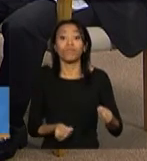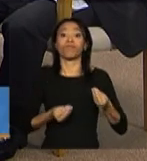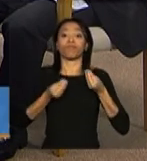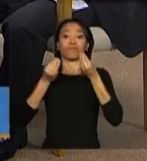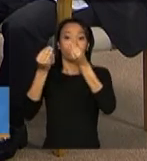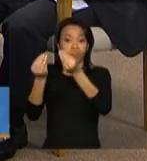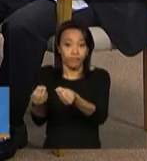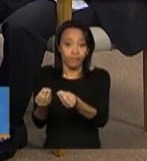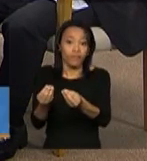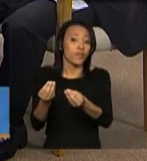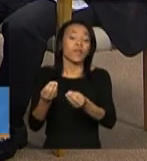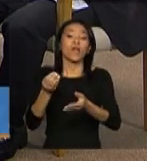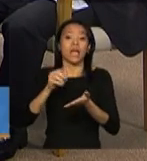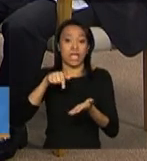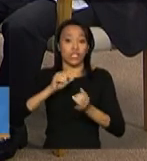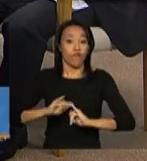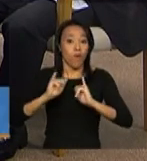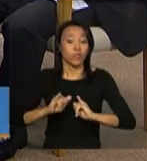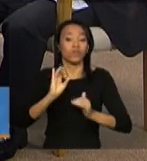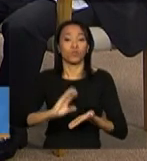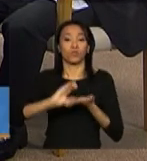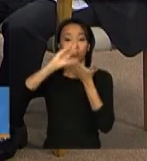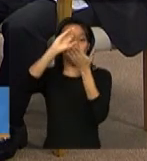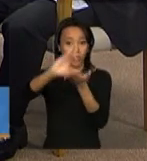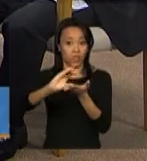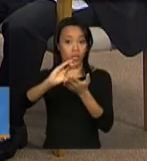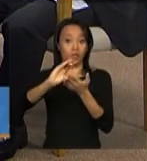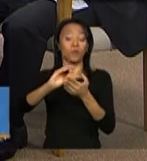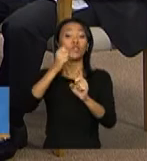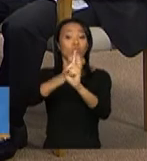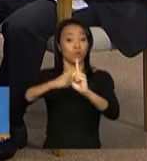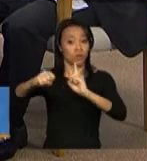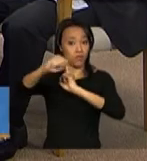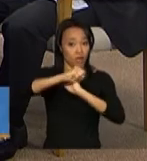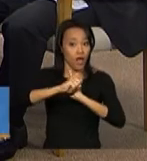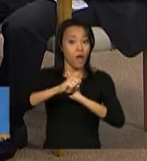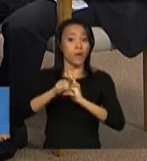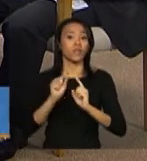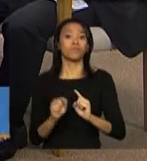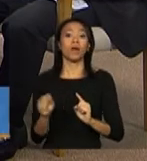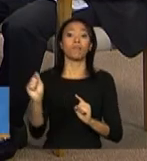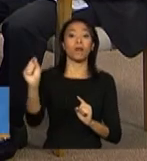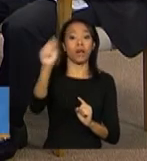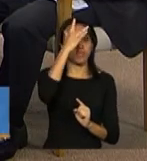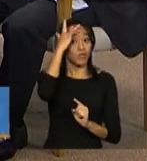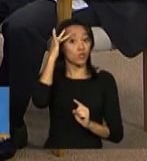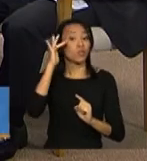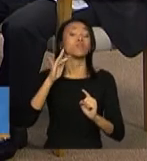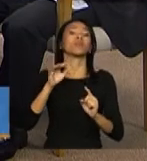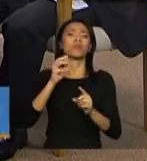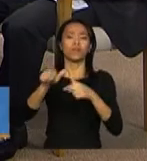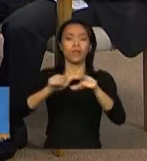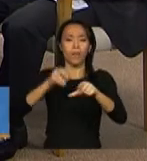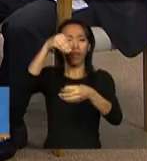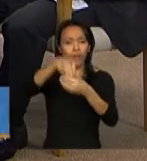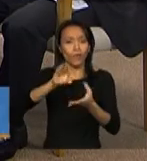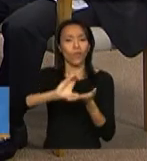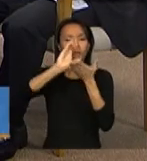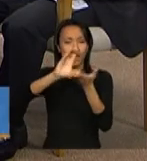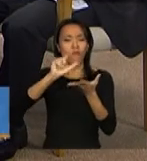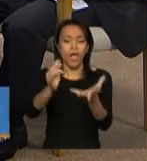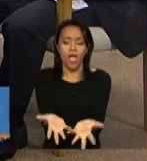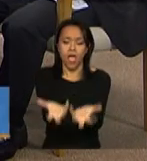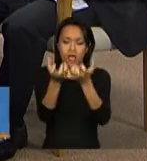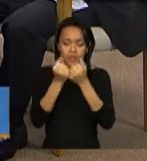conselho, os conselhos municipais de assistência social, que os conselheiros vão analisar essas contas e vão emitir um